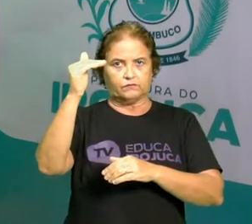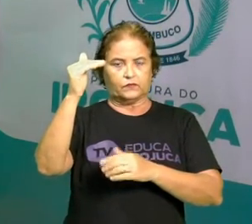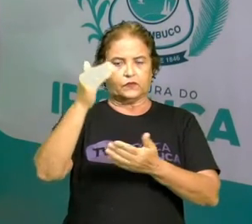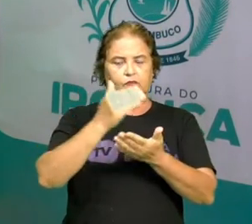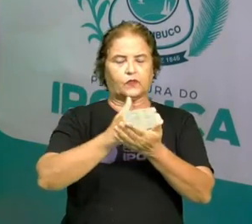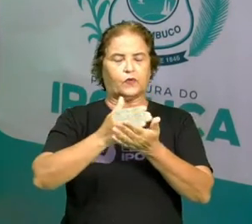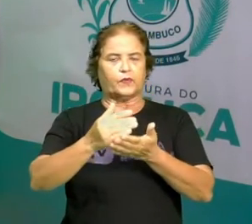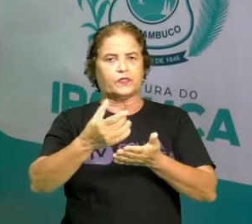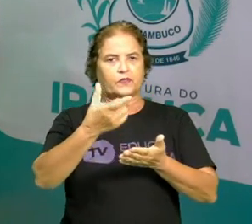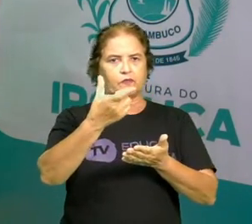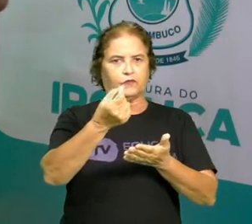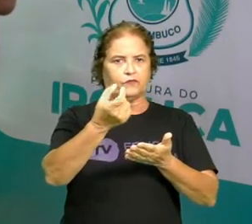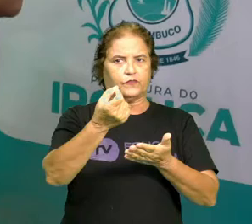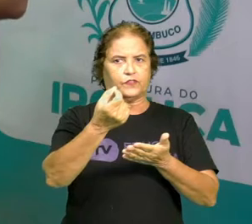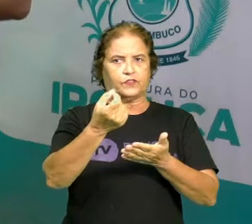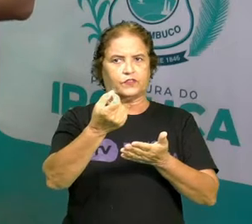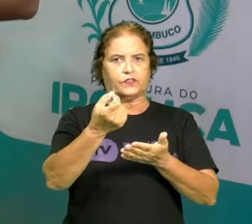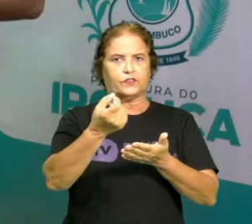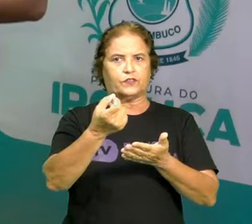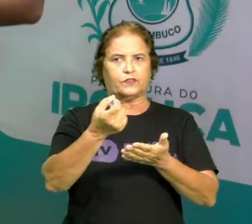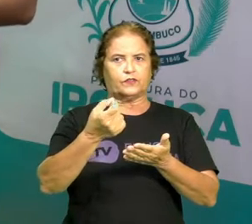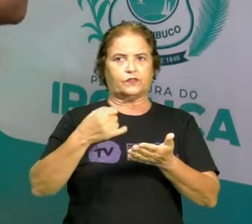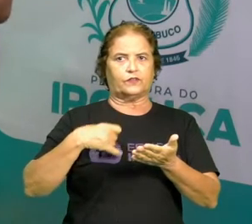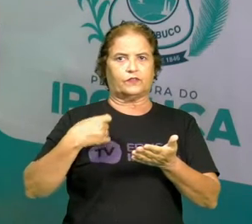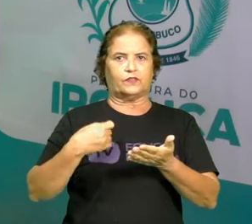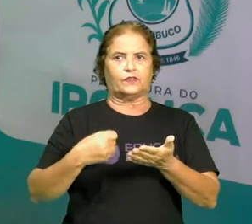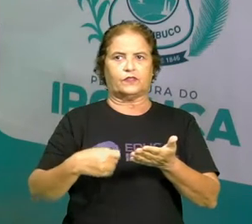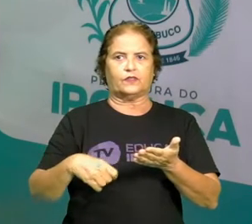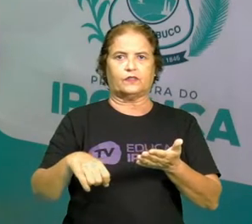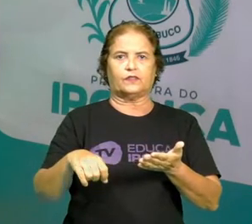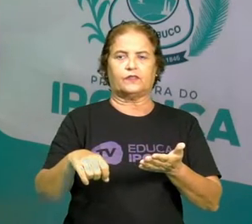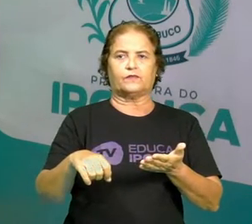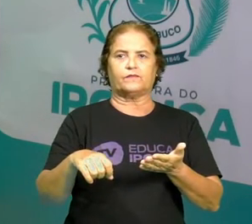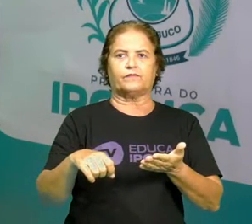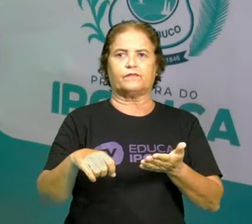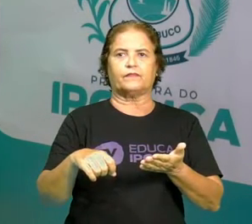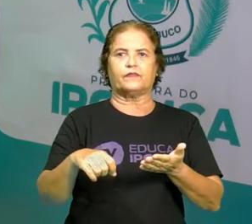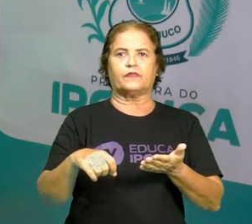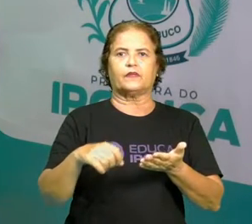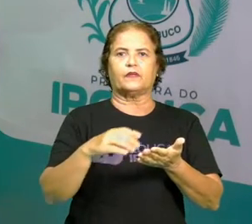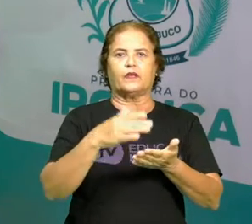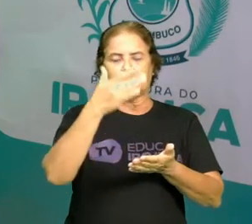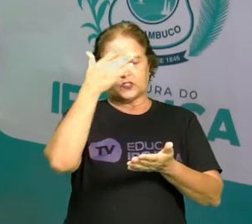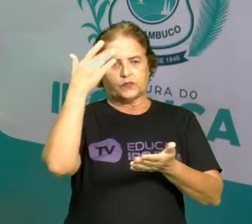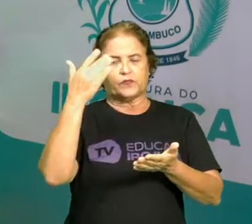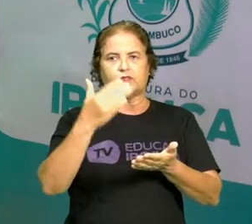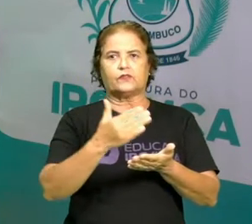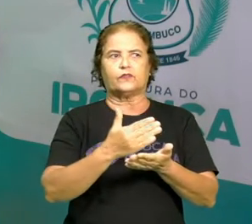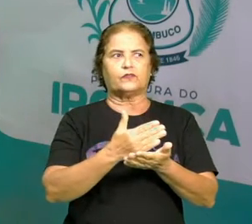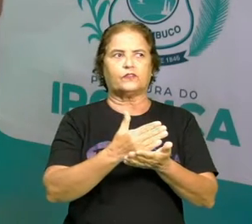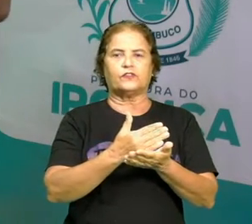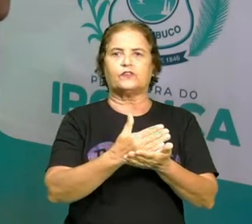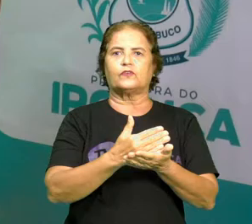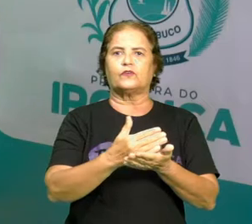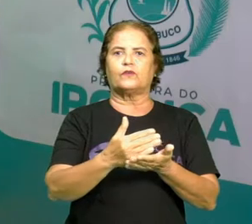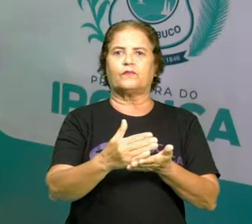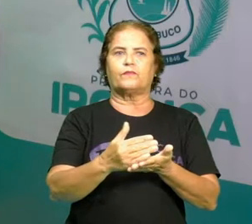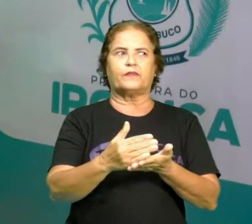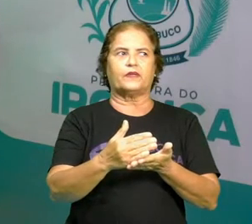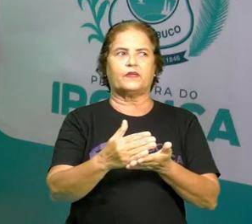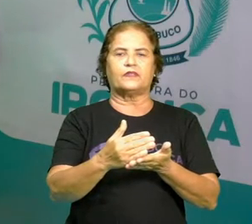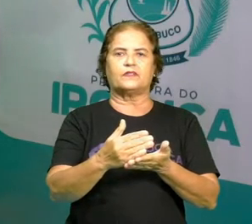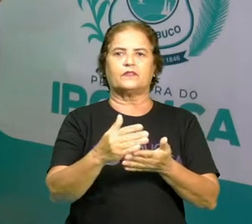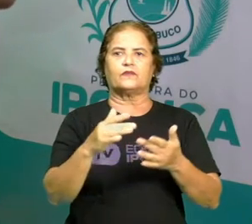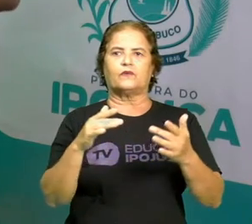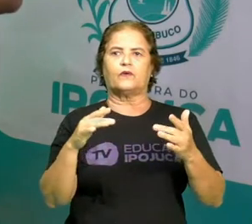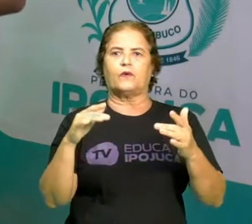20 anos de idade. Nessa fase, as pessoas tendem a traçar suas metas e